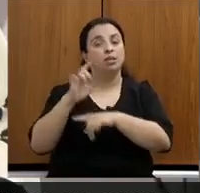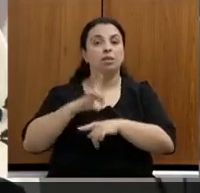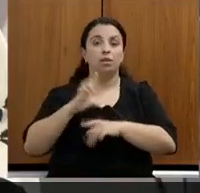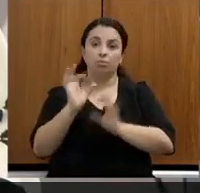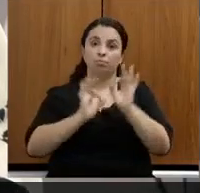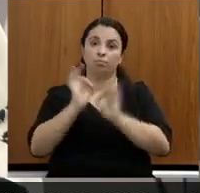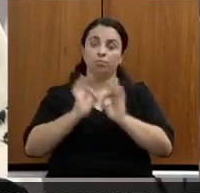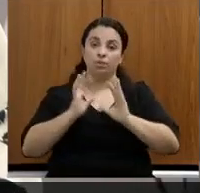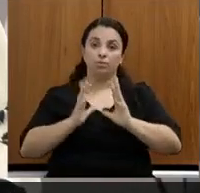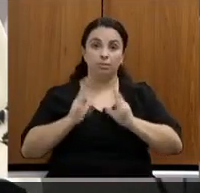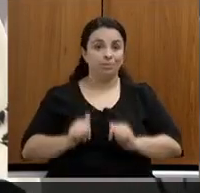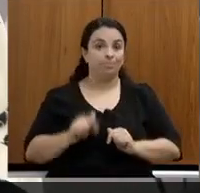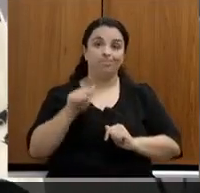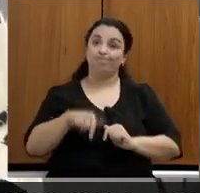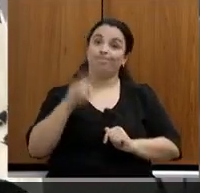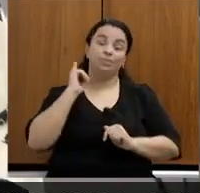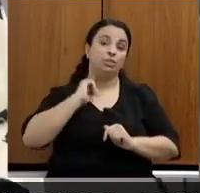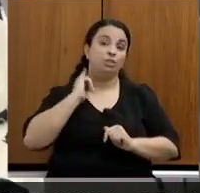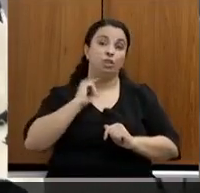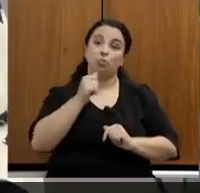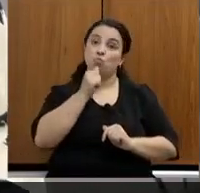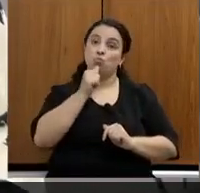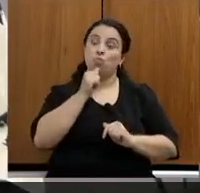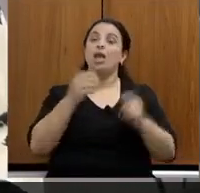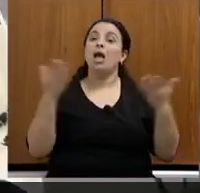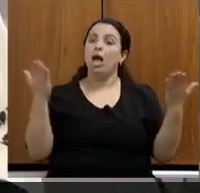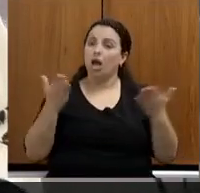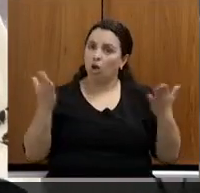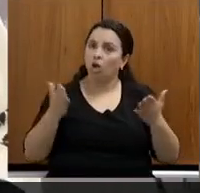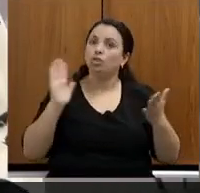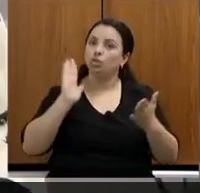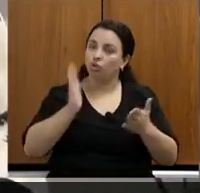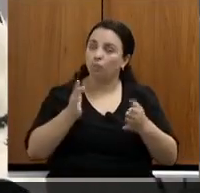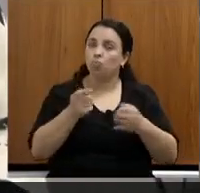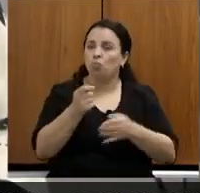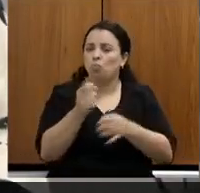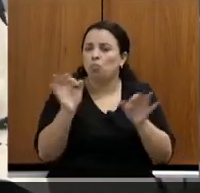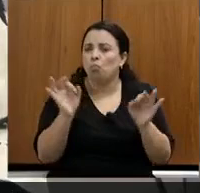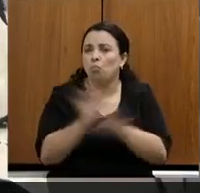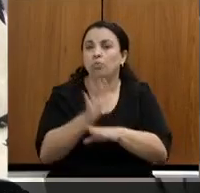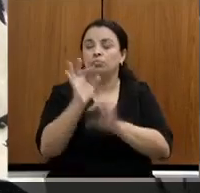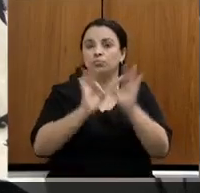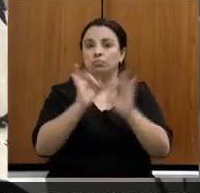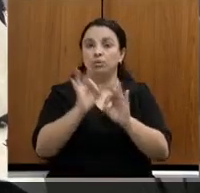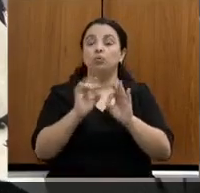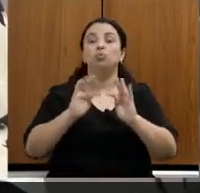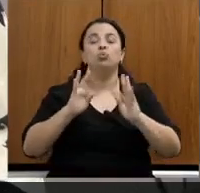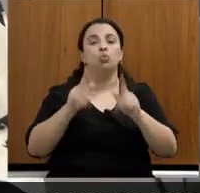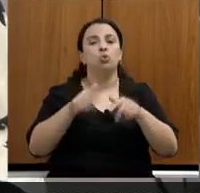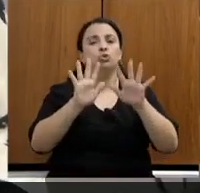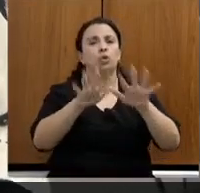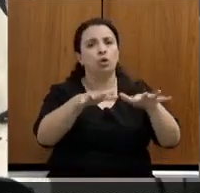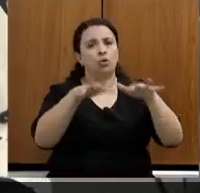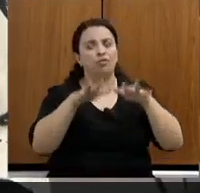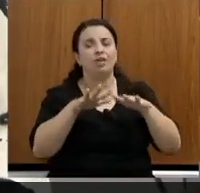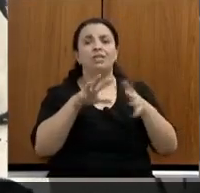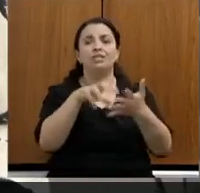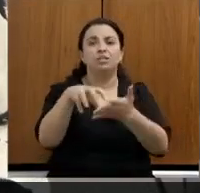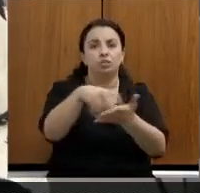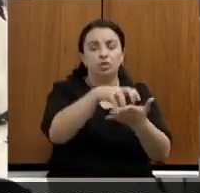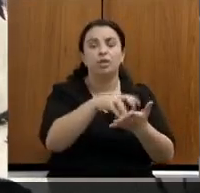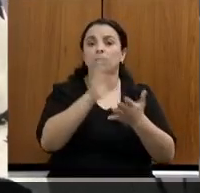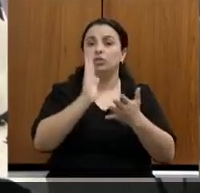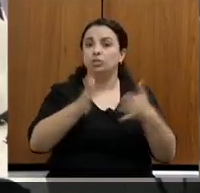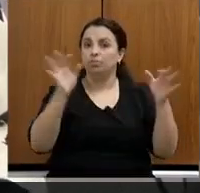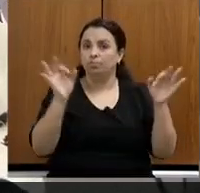O Estado de Minas Gerais não tinha feito o seu plano e agora estamos em fase final. Fizemos todas as conferências regionais. Deveremos